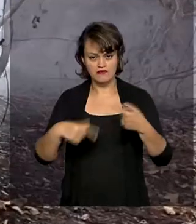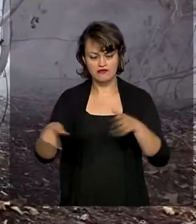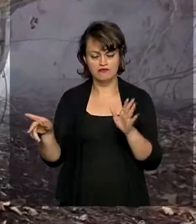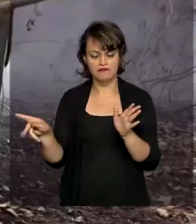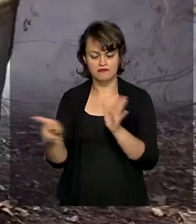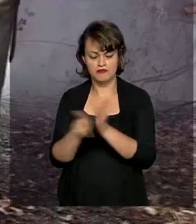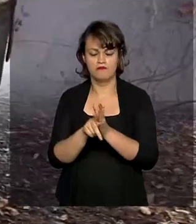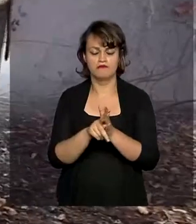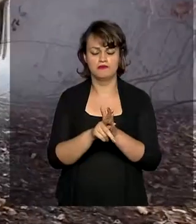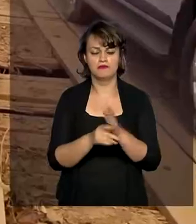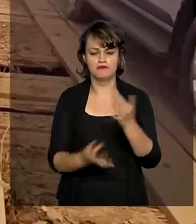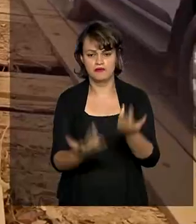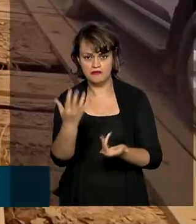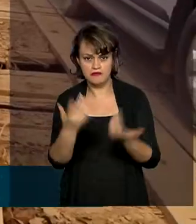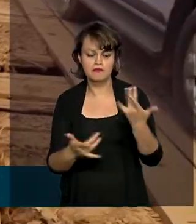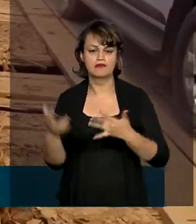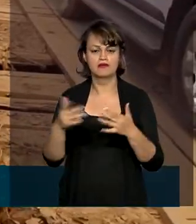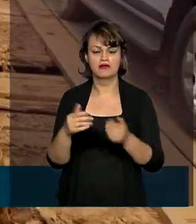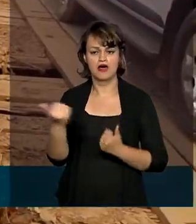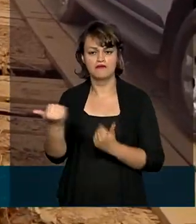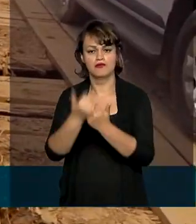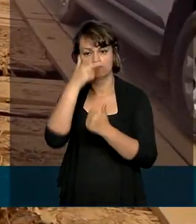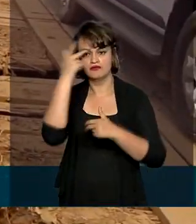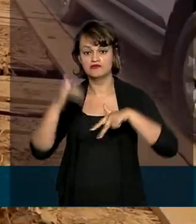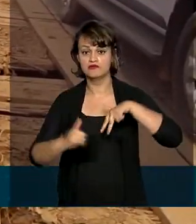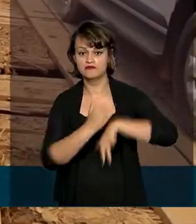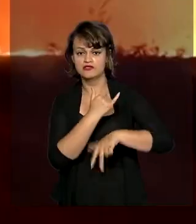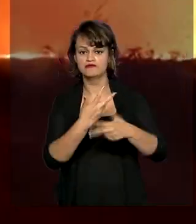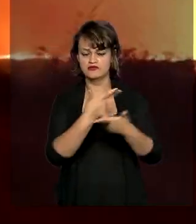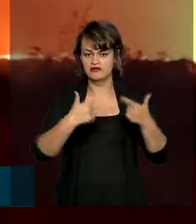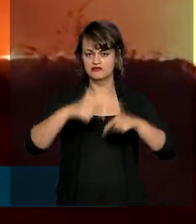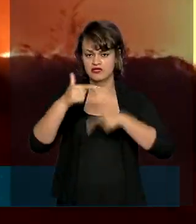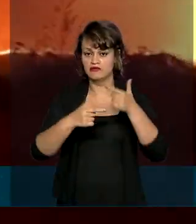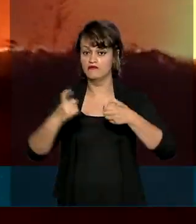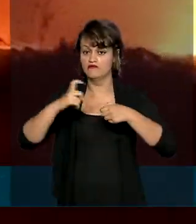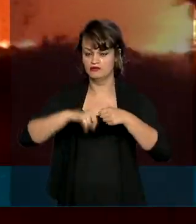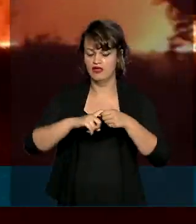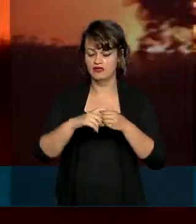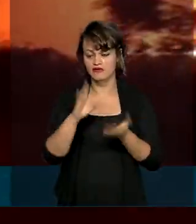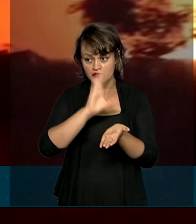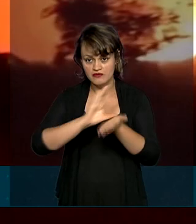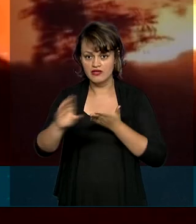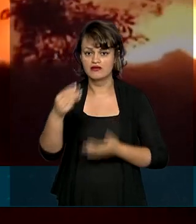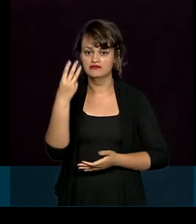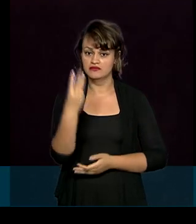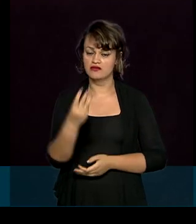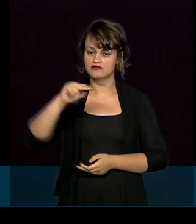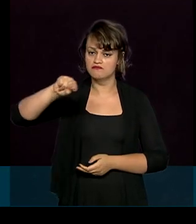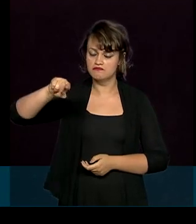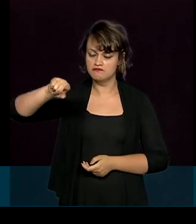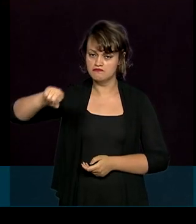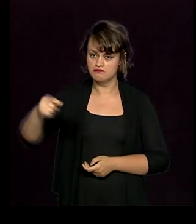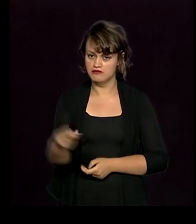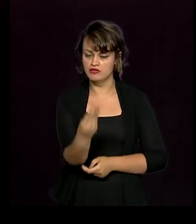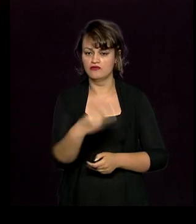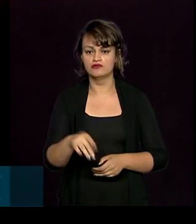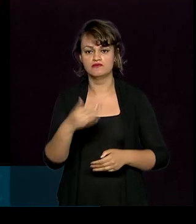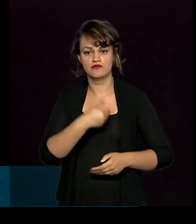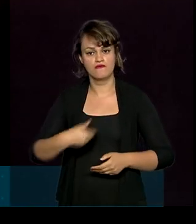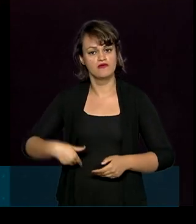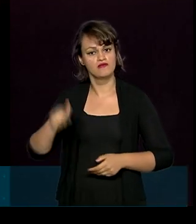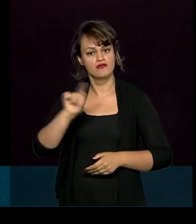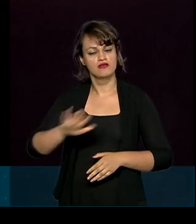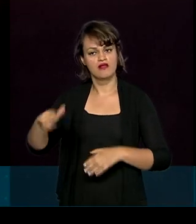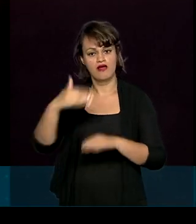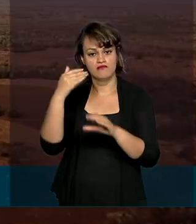assistência às vítimas e restabelecimento dos serviços essenciais. Os R$,8 milhões liberados pelo governo federal para